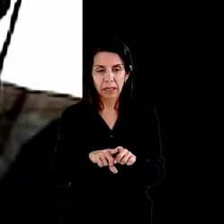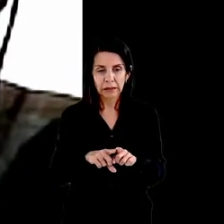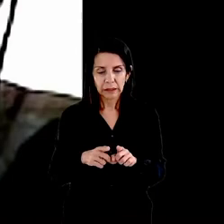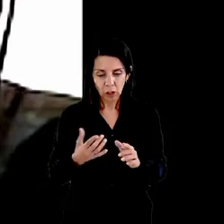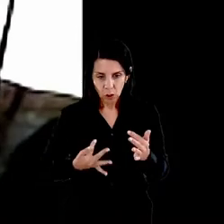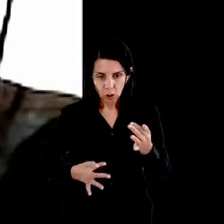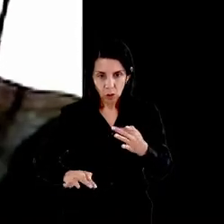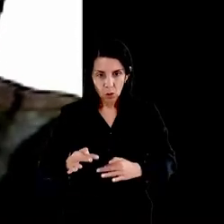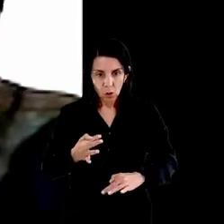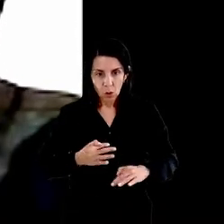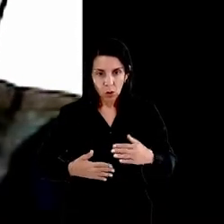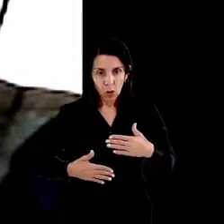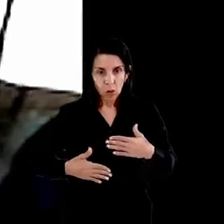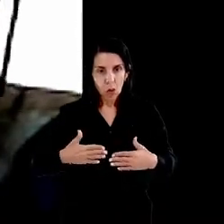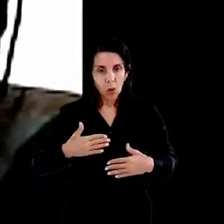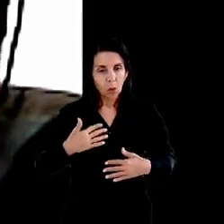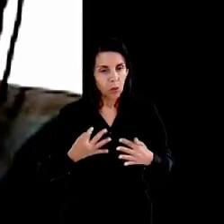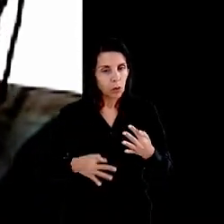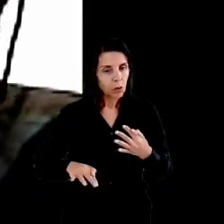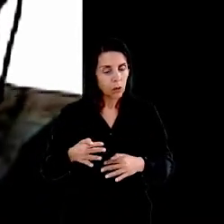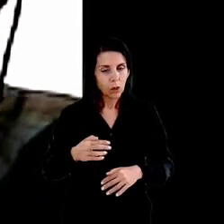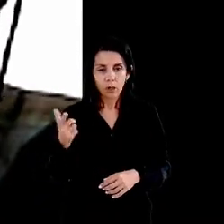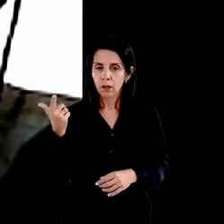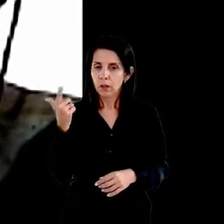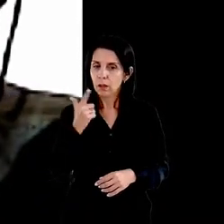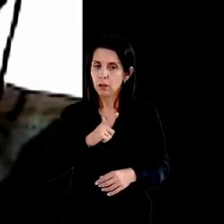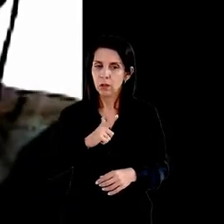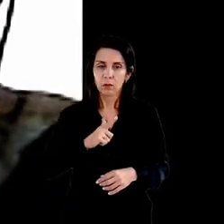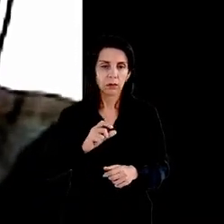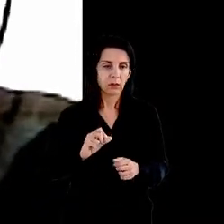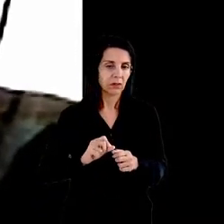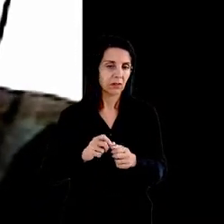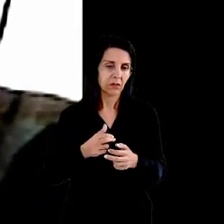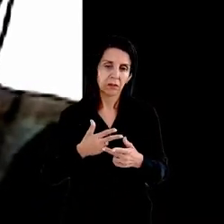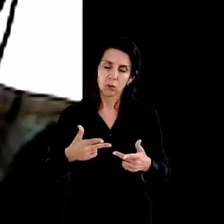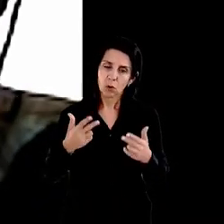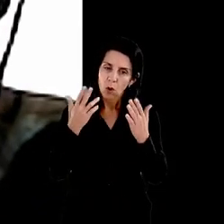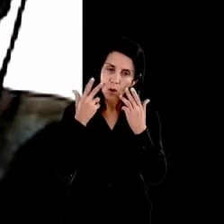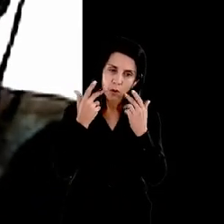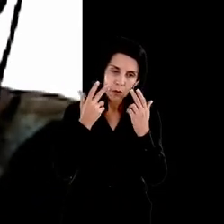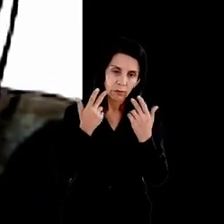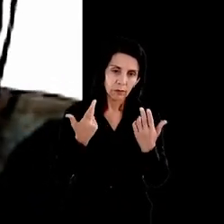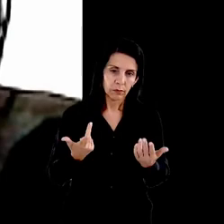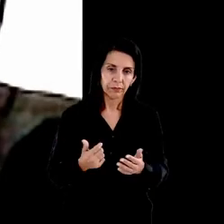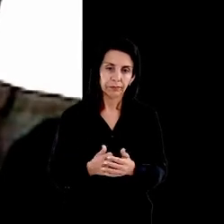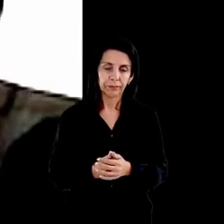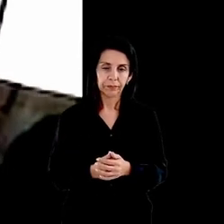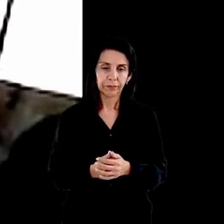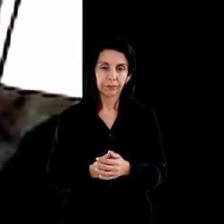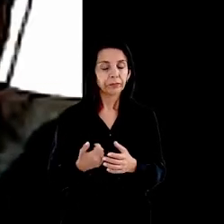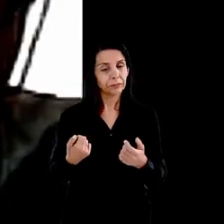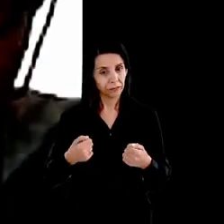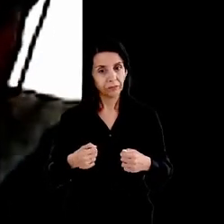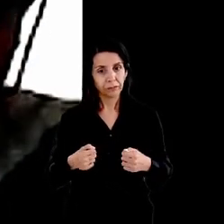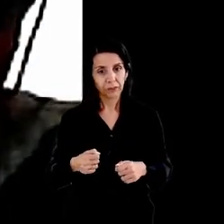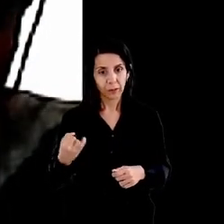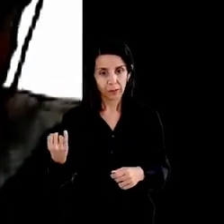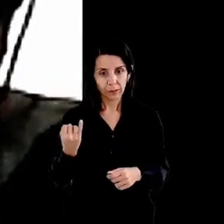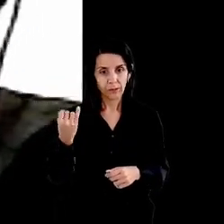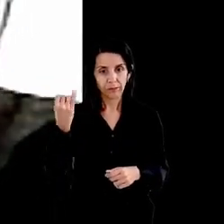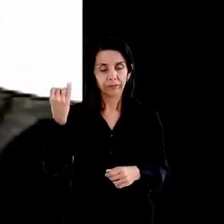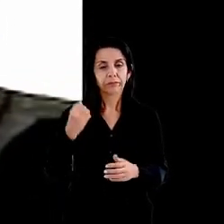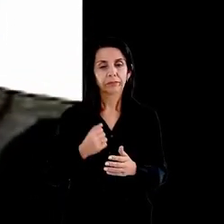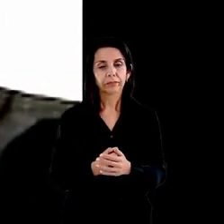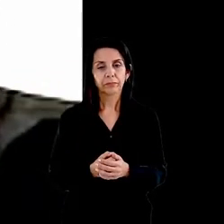levam a pessoa a deixar de fazer as suas atividades normais provoca mal-estar em diversas áreas do corpo dores